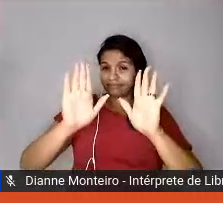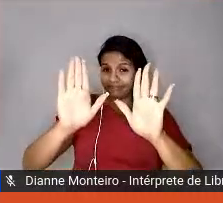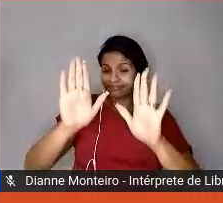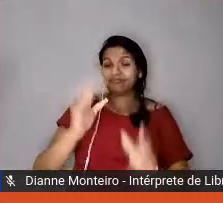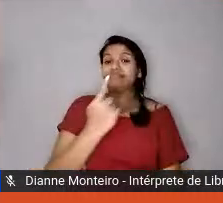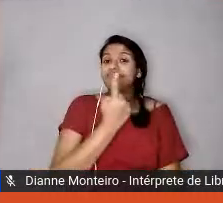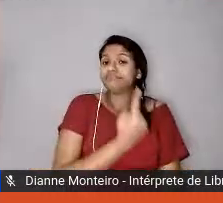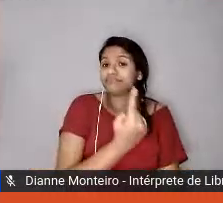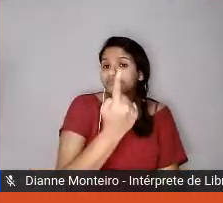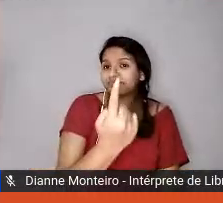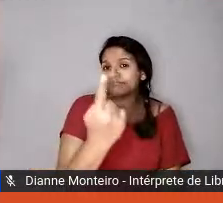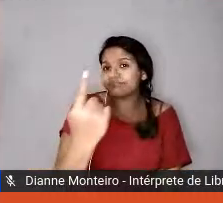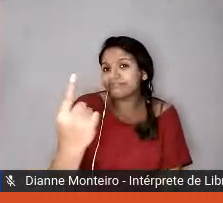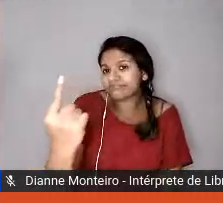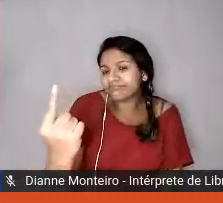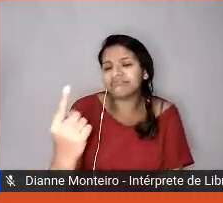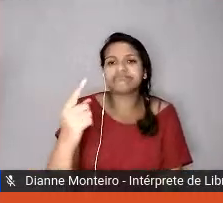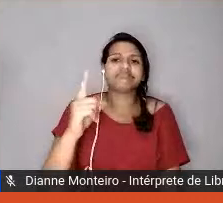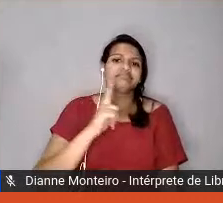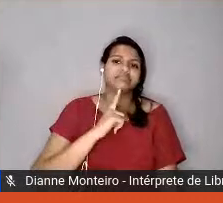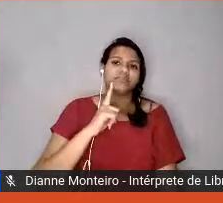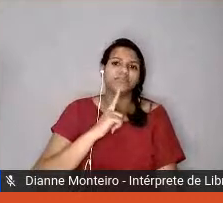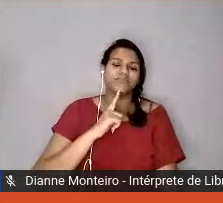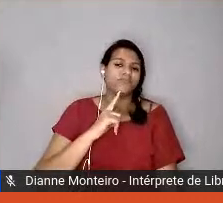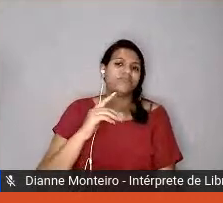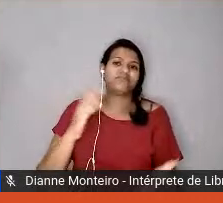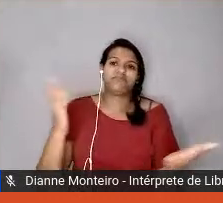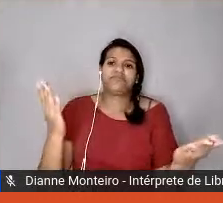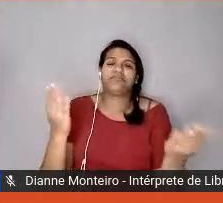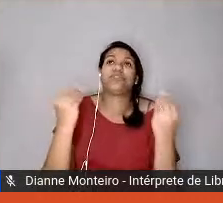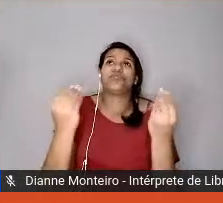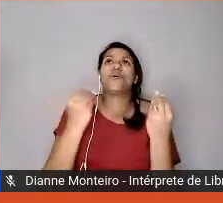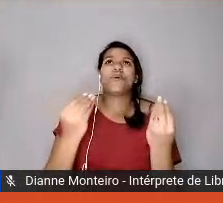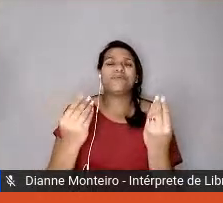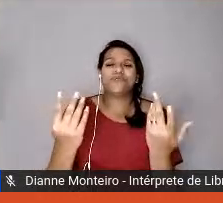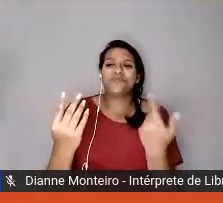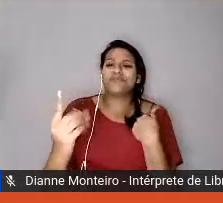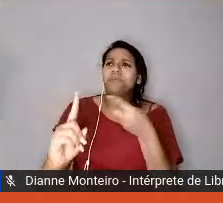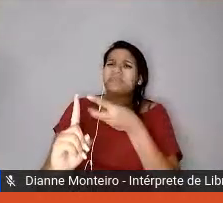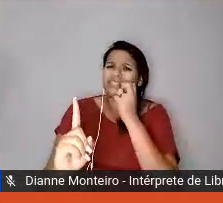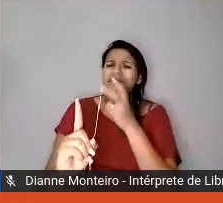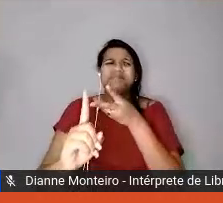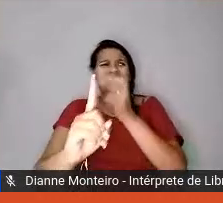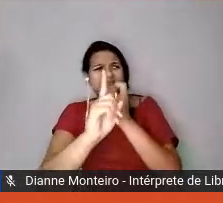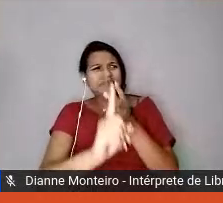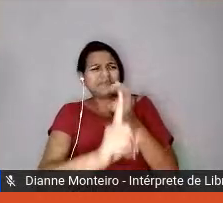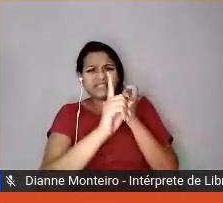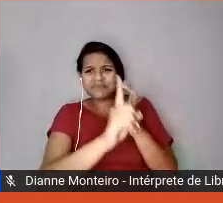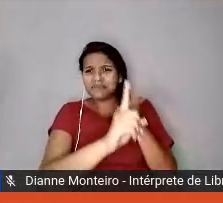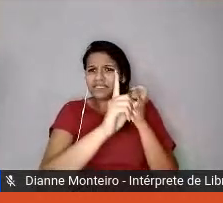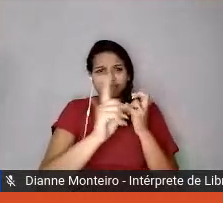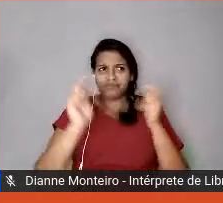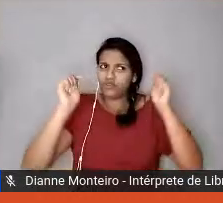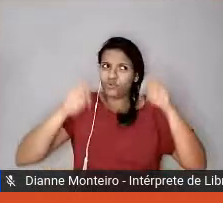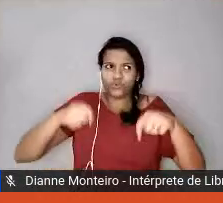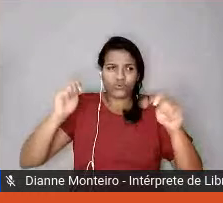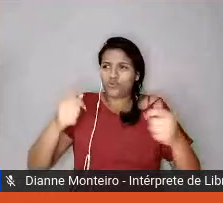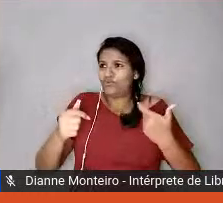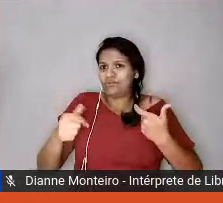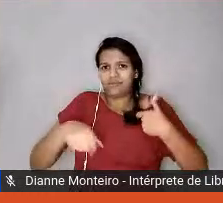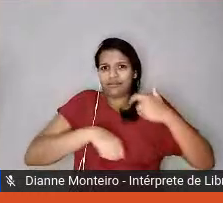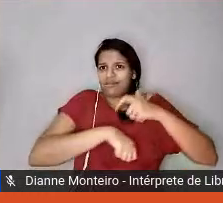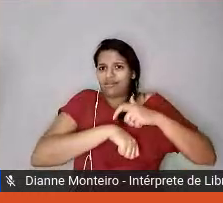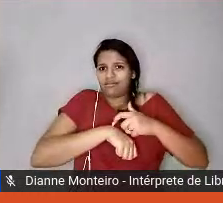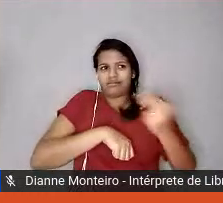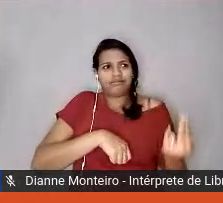se eu fizer isso para cada um, eu vou surtar, eu sei, eu sei, pessoal, é difícil mesmo, mas eu tenho uma sugestão